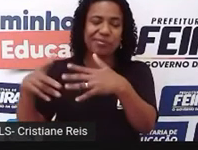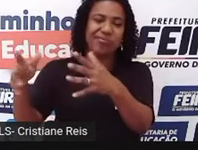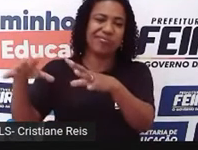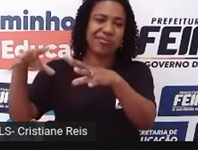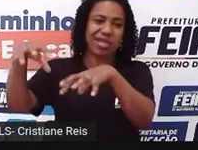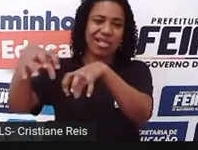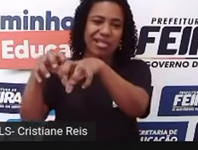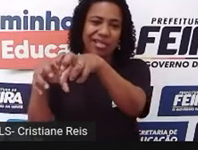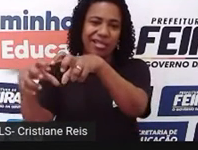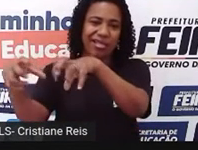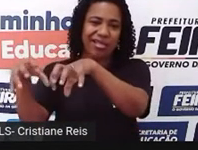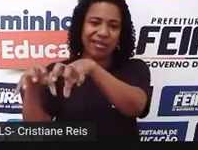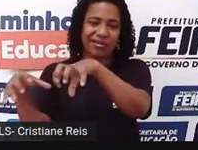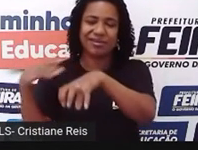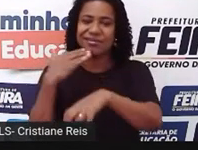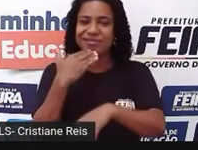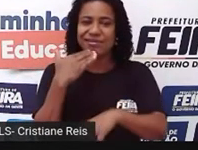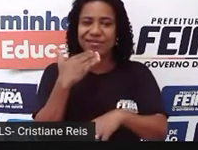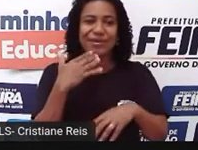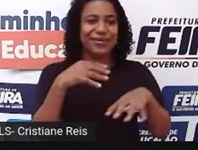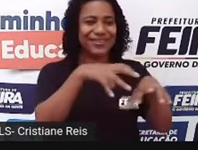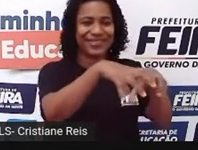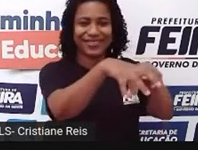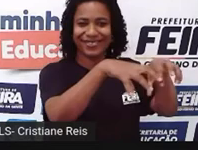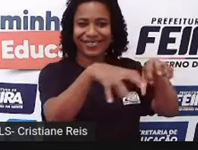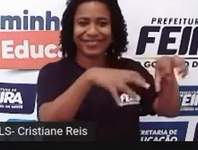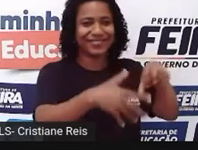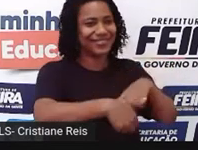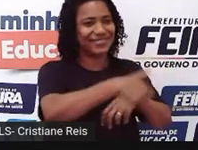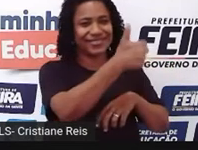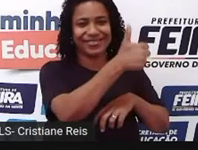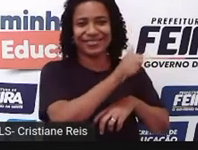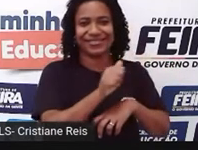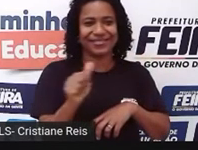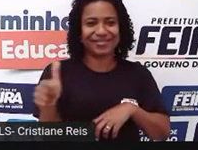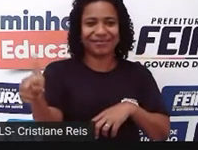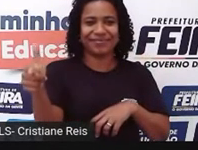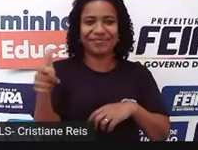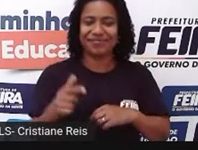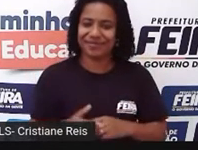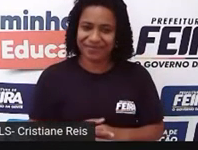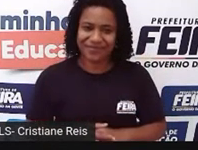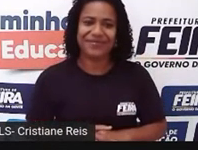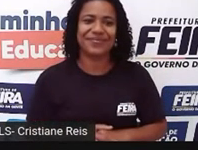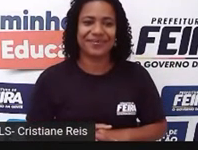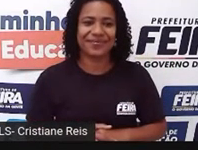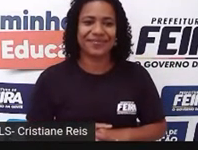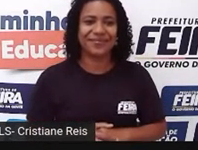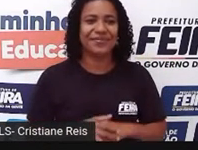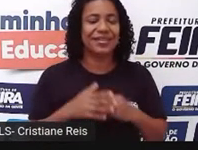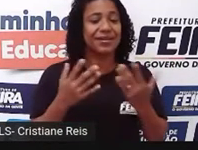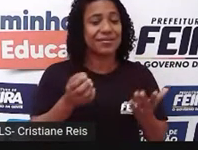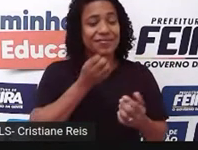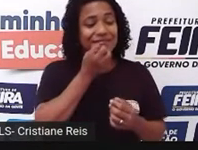saudável mesmo para a alimentação da gente, né. Então, tem todas as vantagens de você ir comprar na feira, desde você poder ter